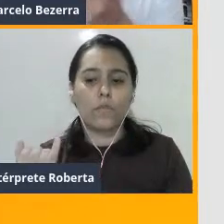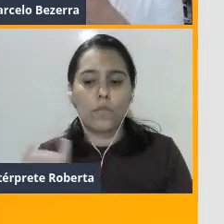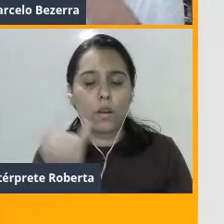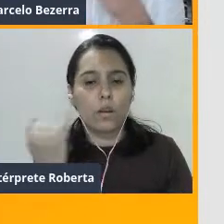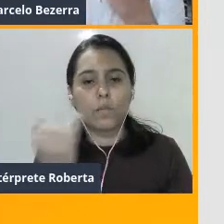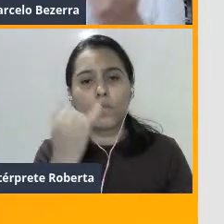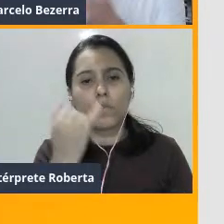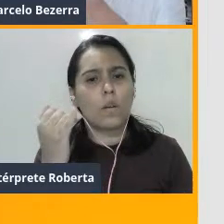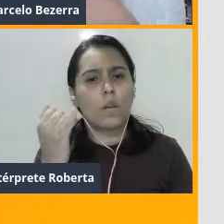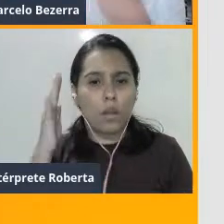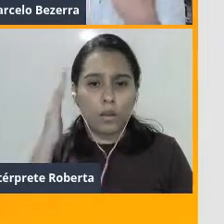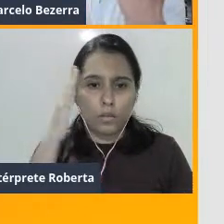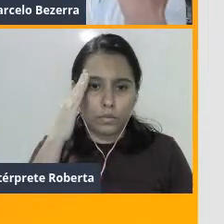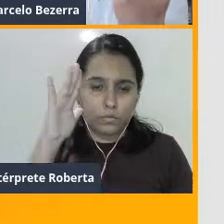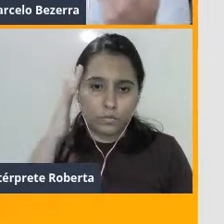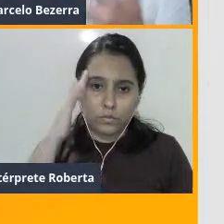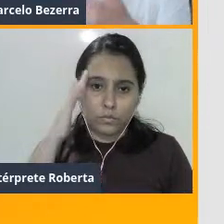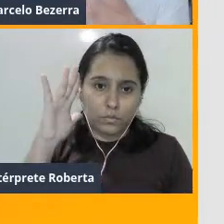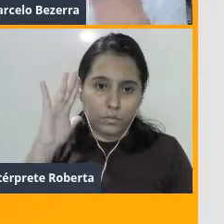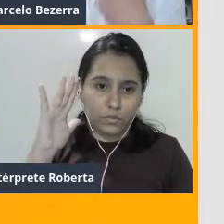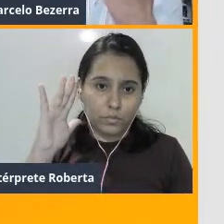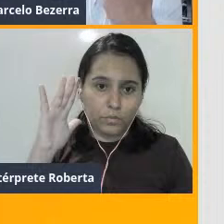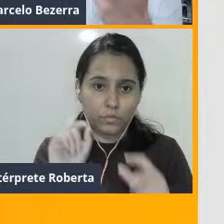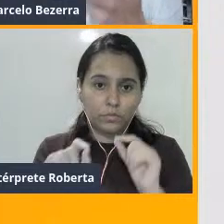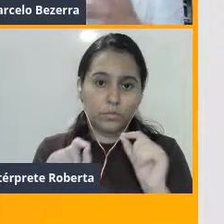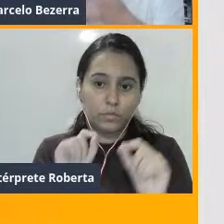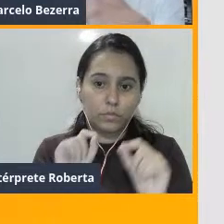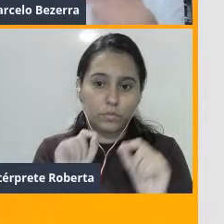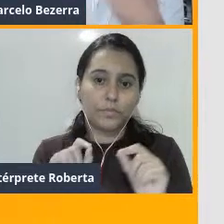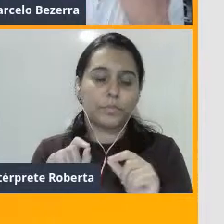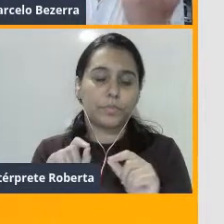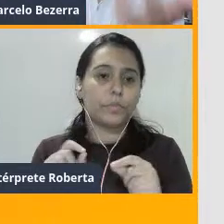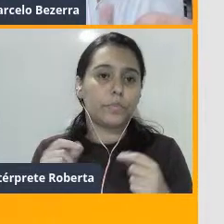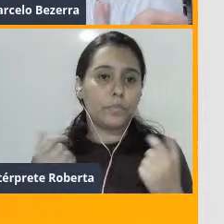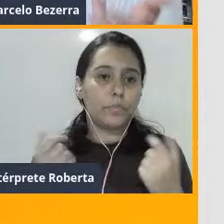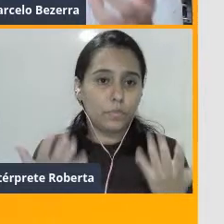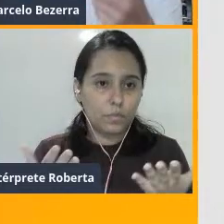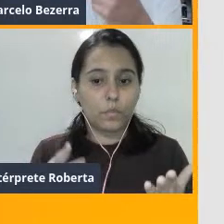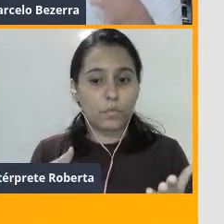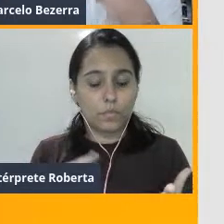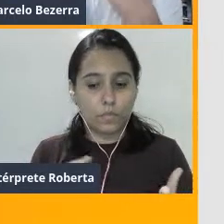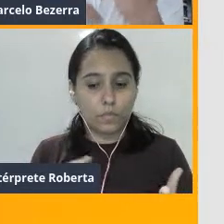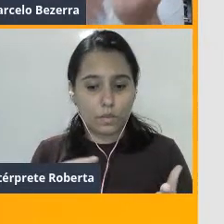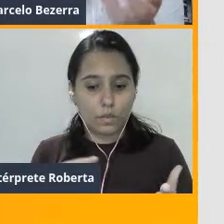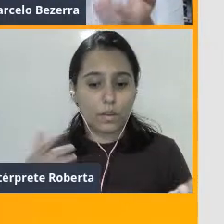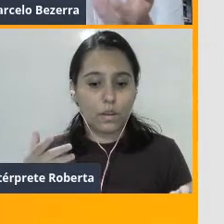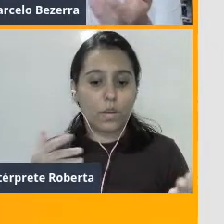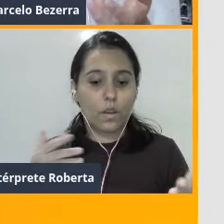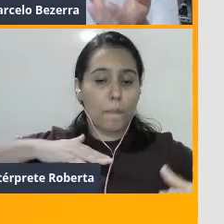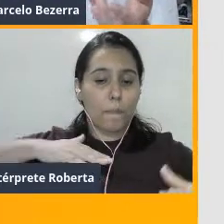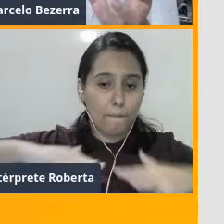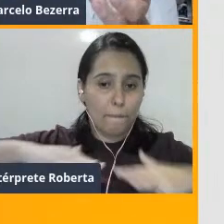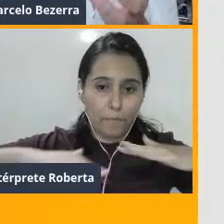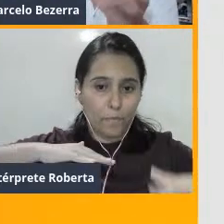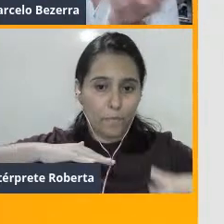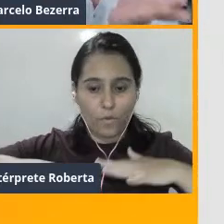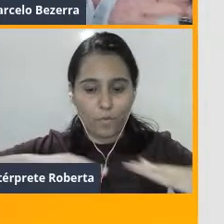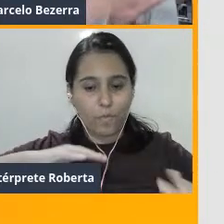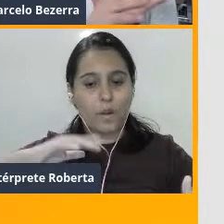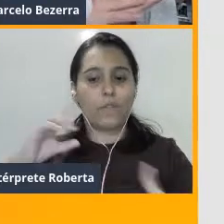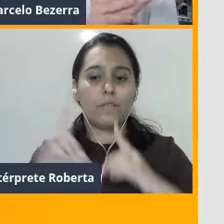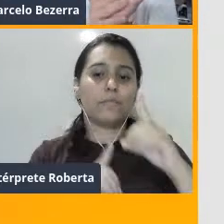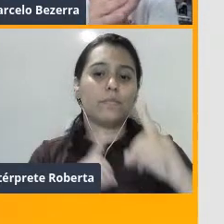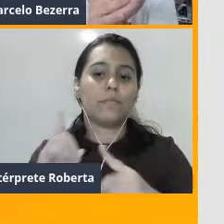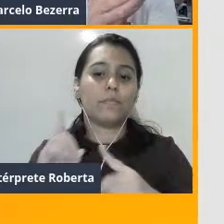que existe também um movimento dinâmico no interior do ovário, ao